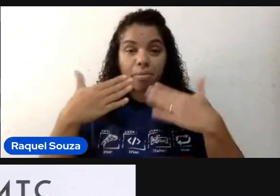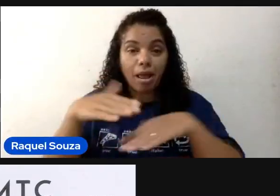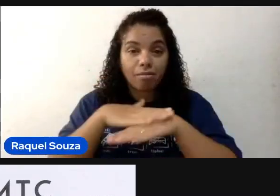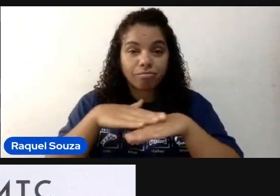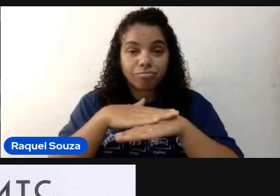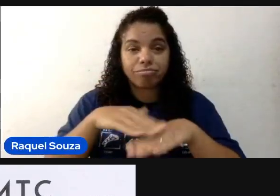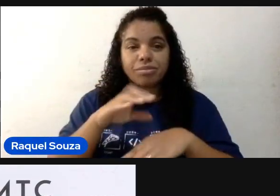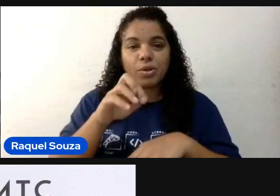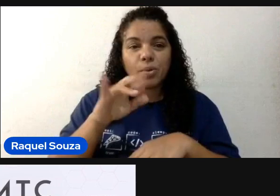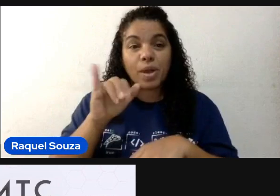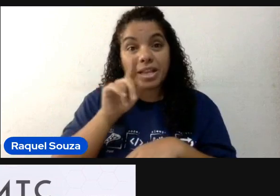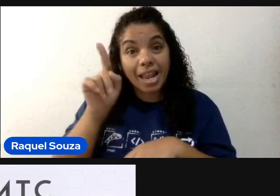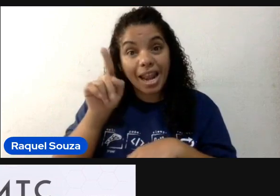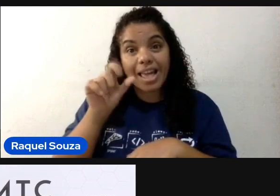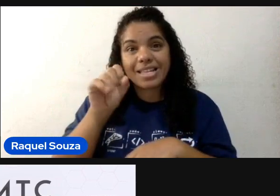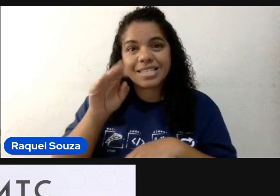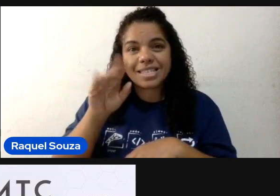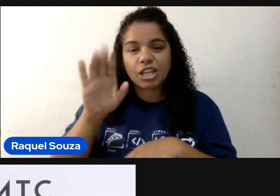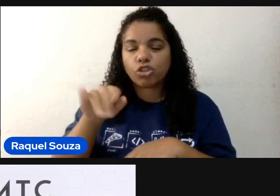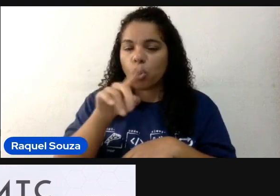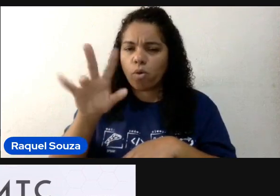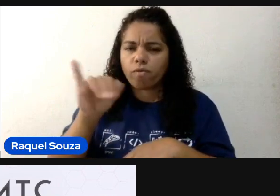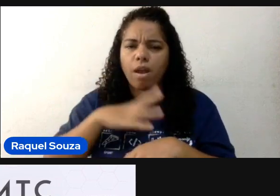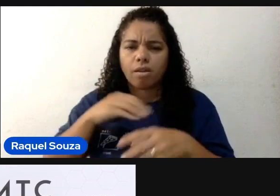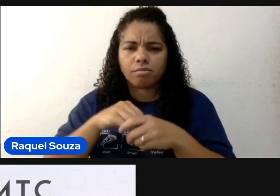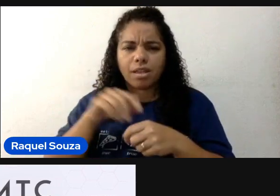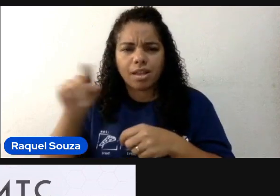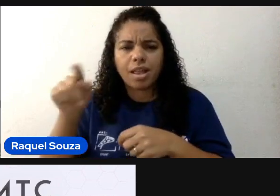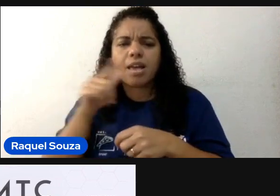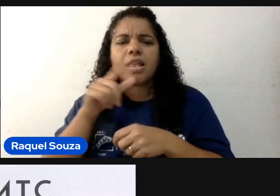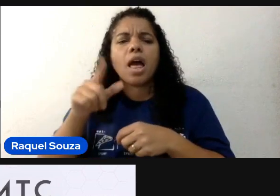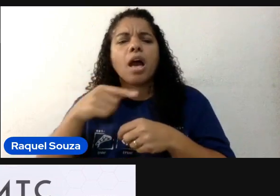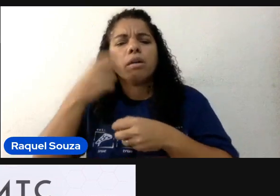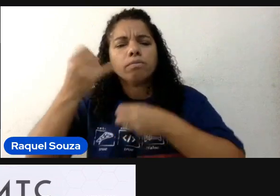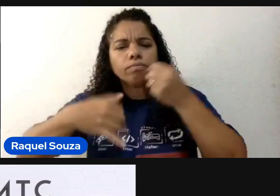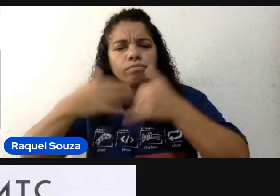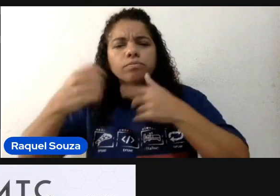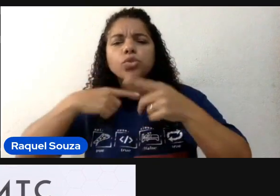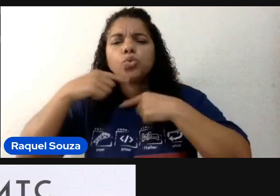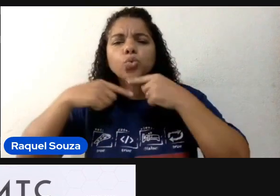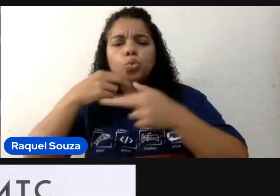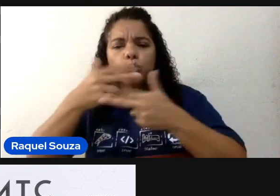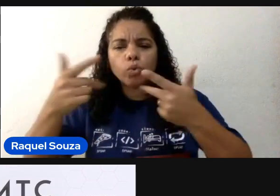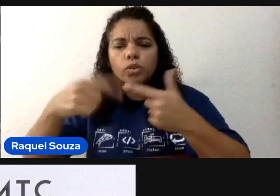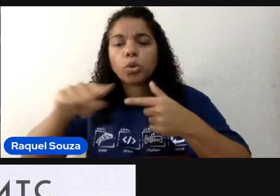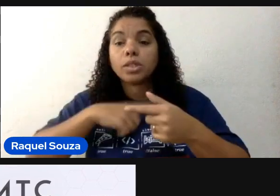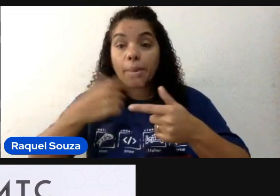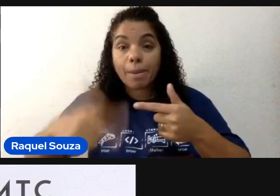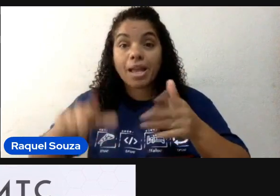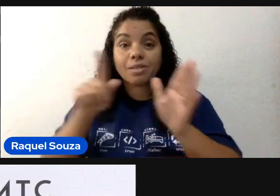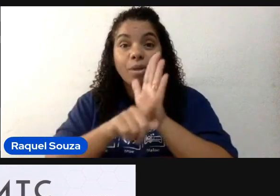Eric lá na Sessions, ele vai estar lá para esclarecer mais dúvidas, tem bastante perguntas ainda aqui no chat. Nosso retorno...